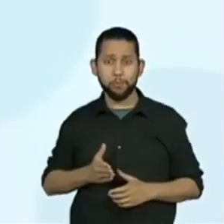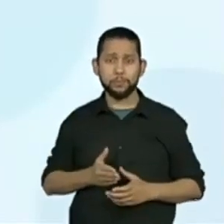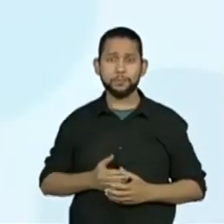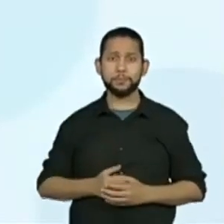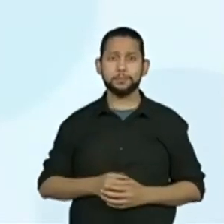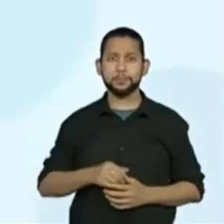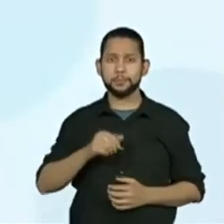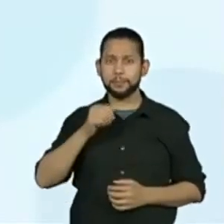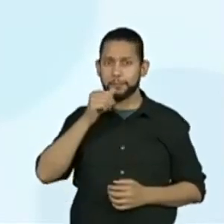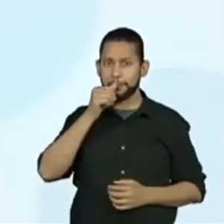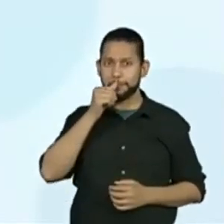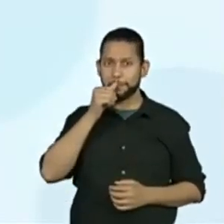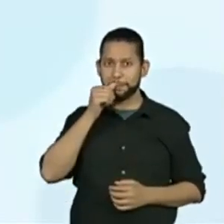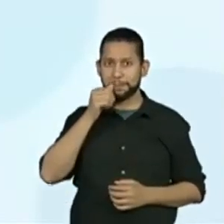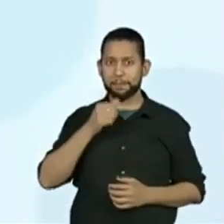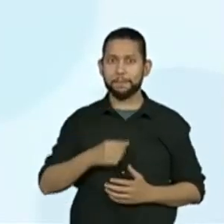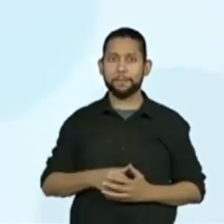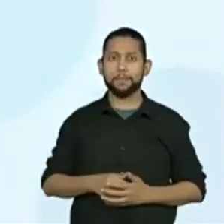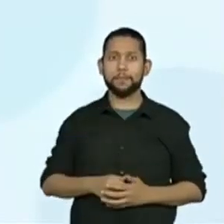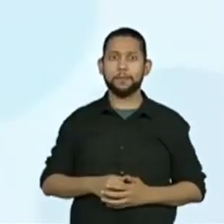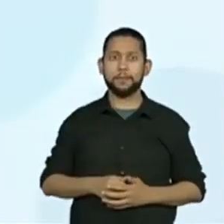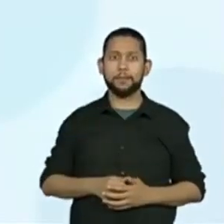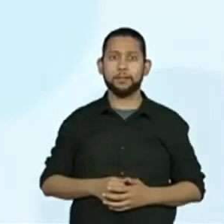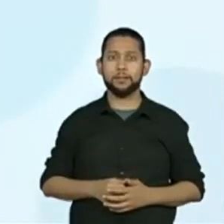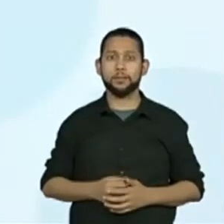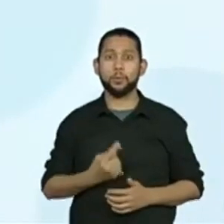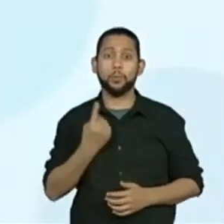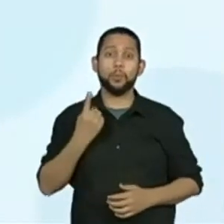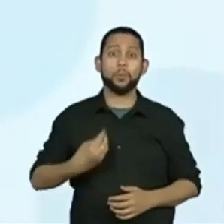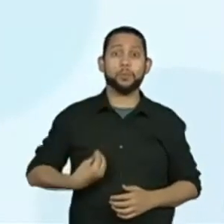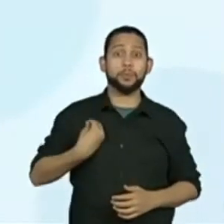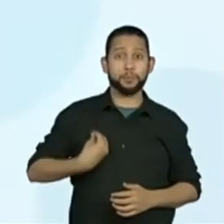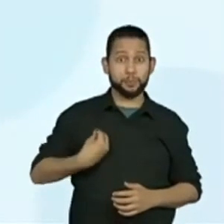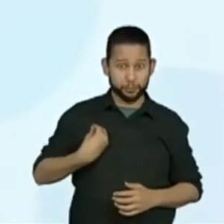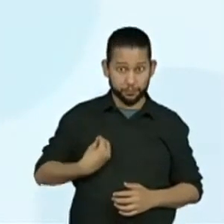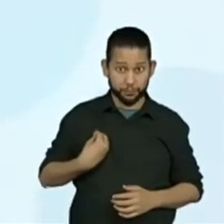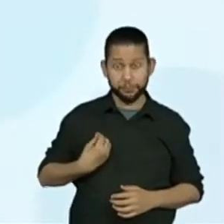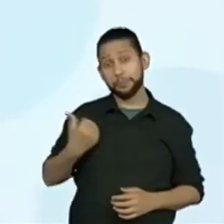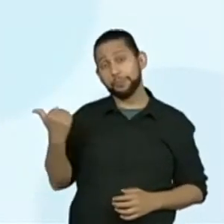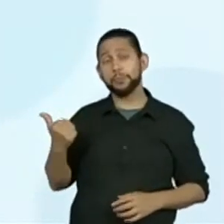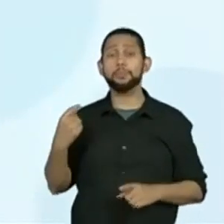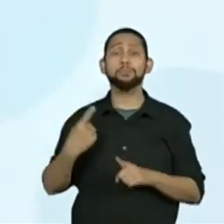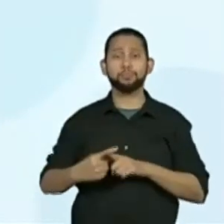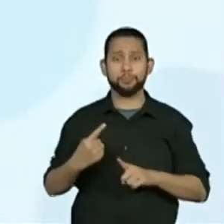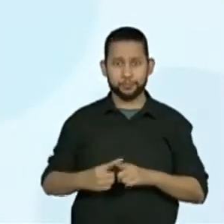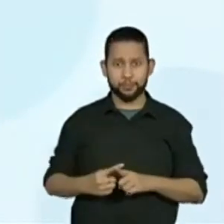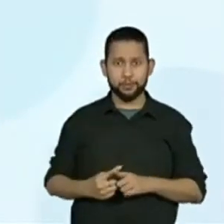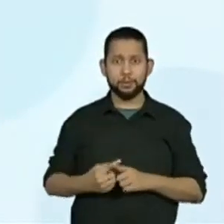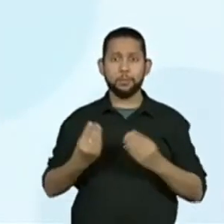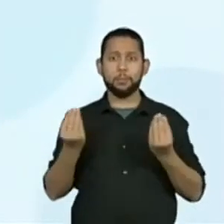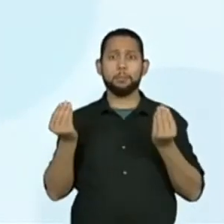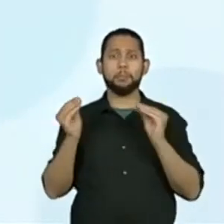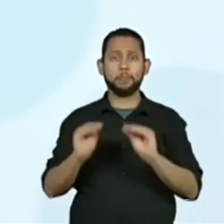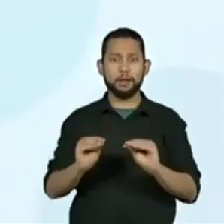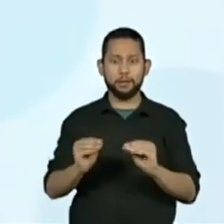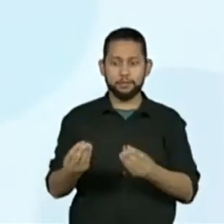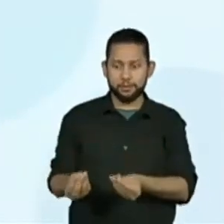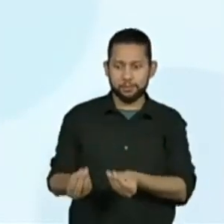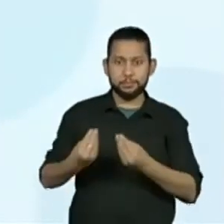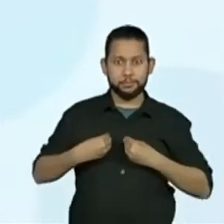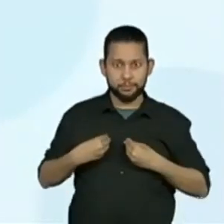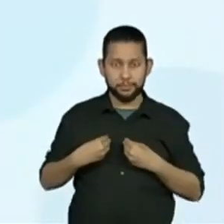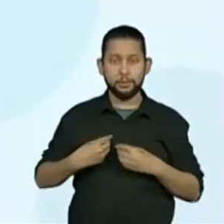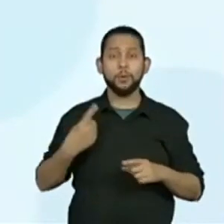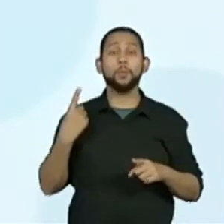viver. Por que isso? Por que eu coloquei a palavra desperta?